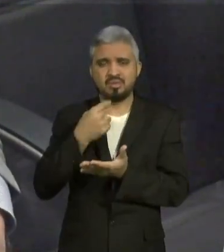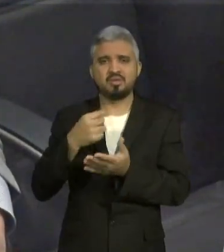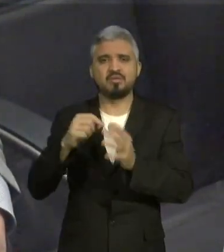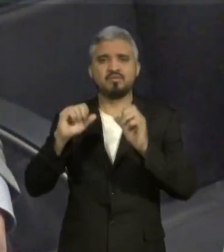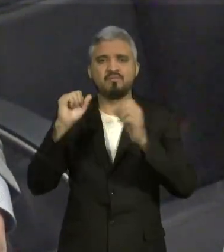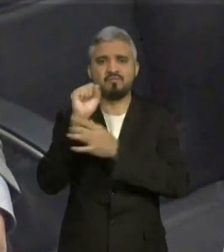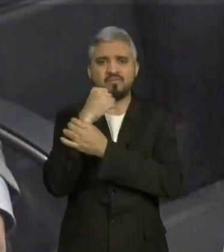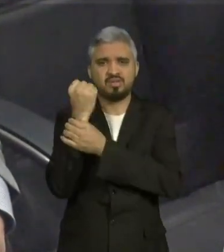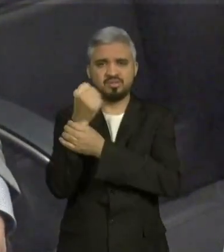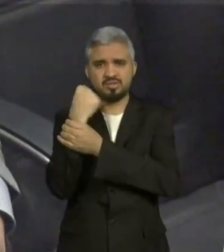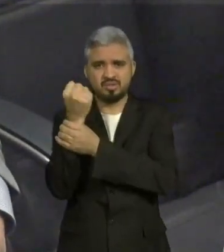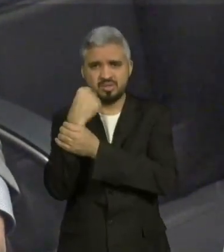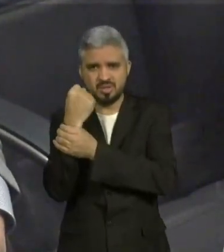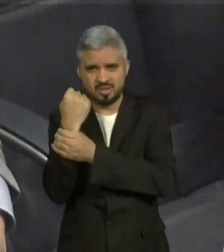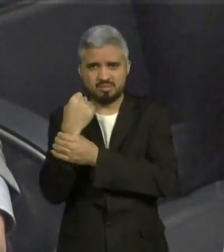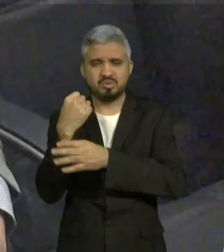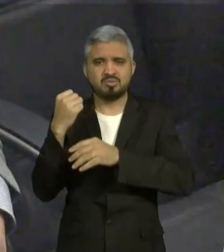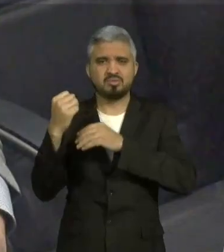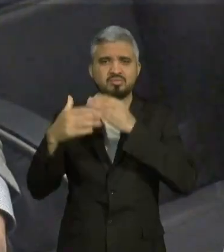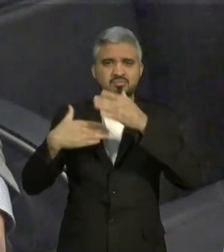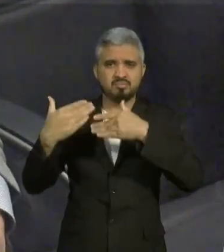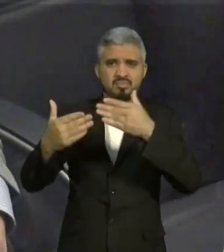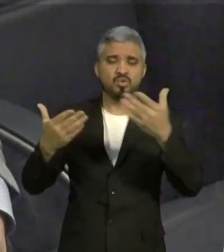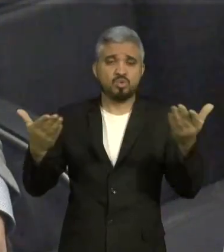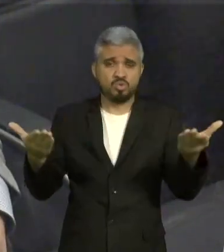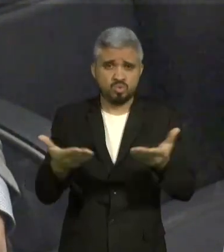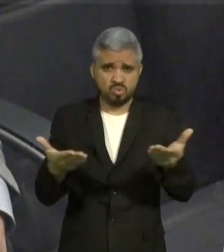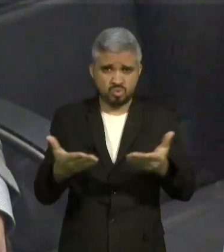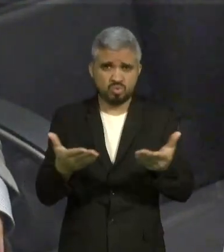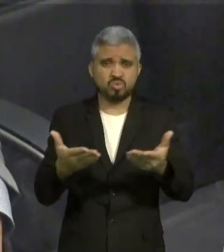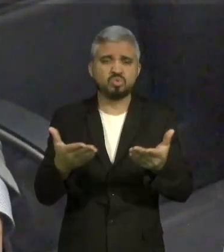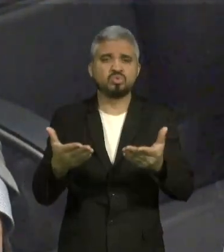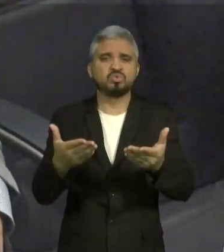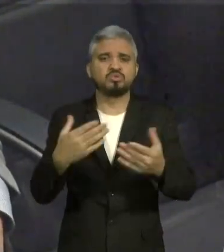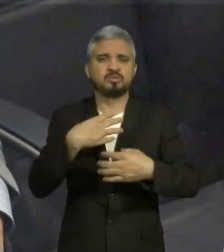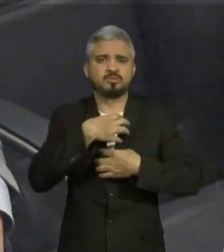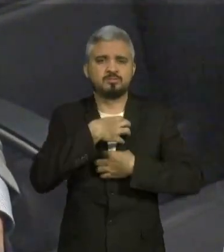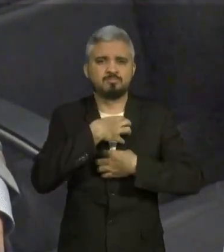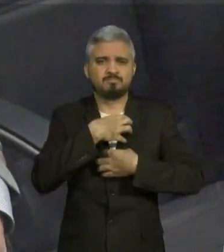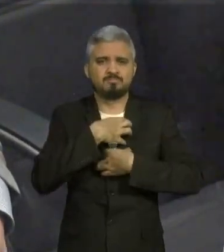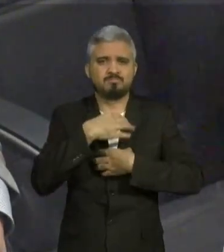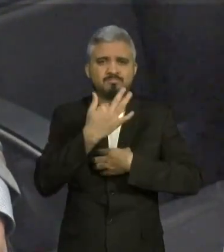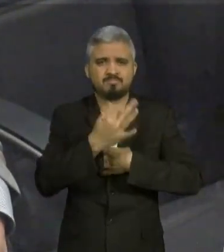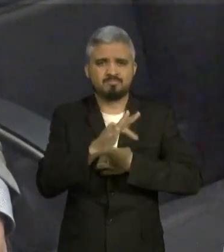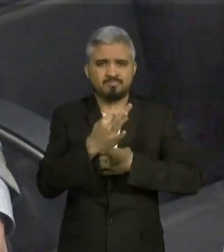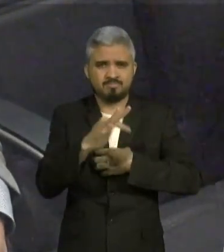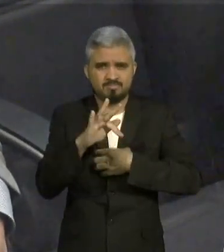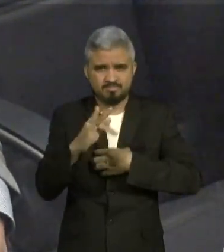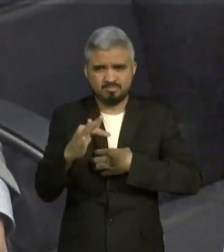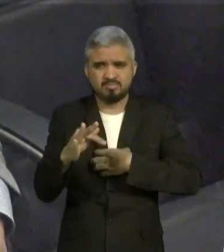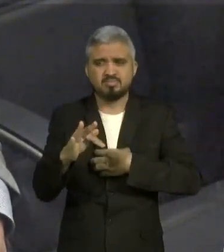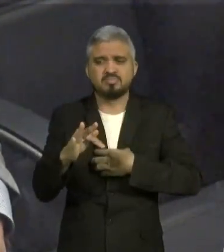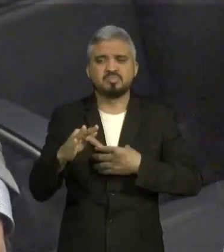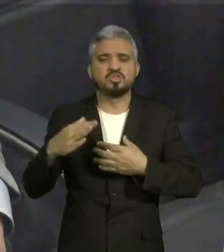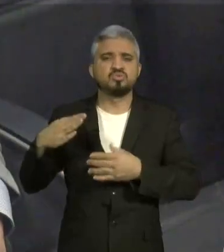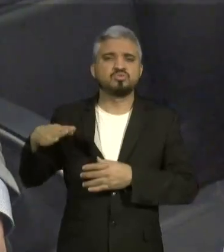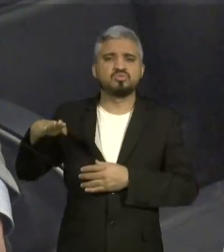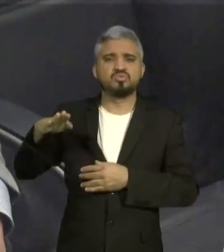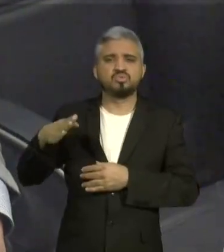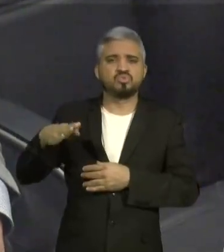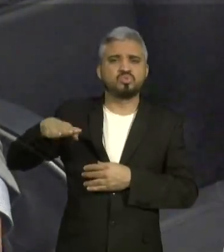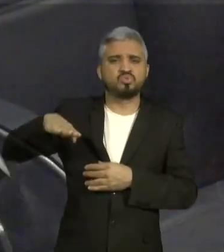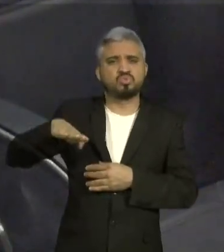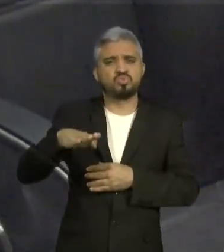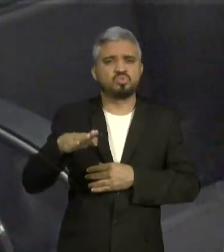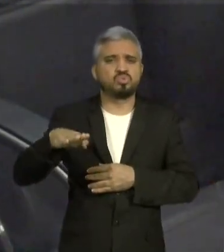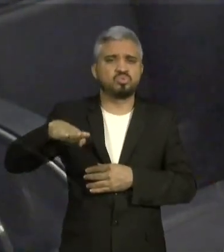hoje estou aqui muito feliz, apesar de ser muito dolorido, a viagem, porque o carro balança muito. Mas cheguei